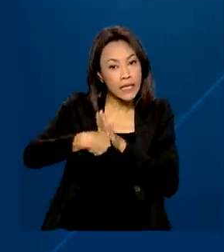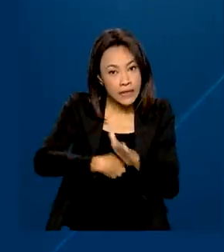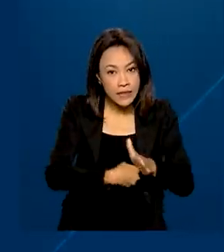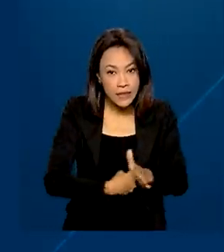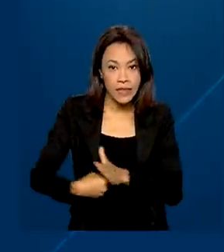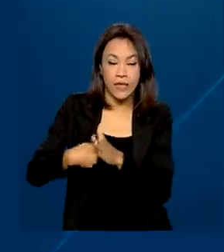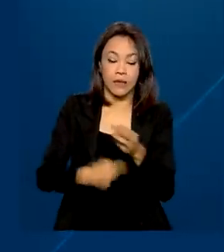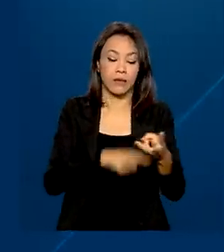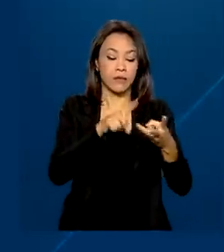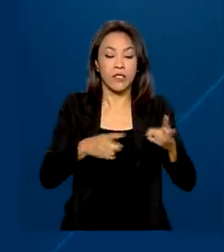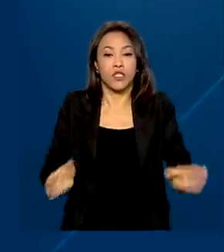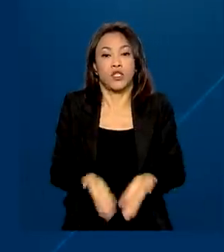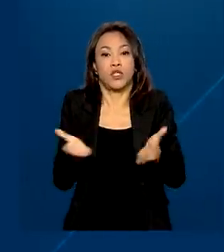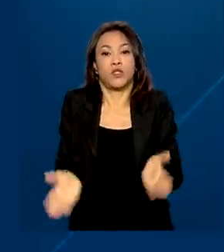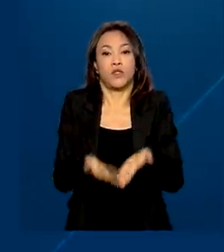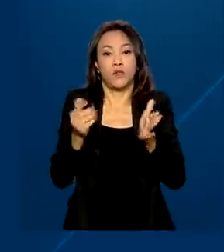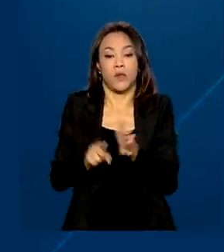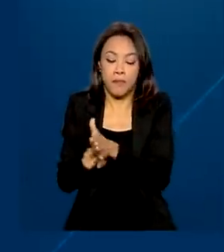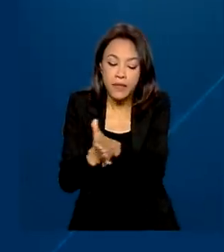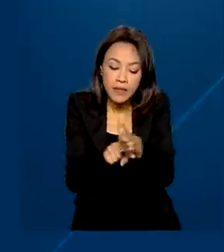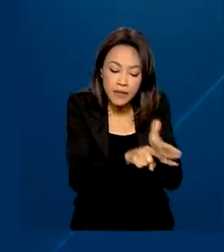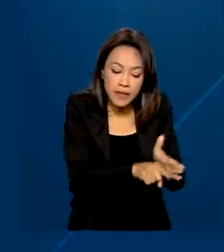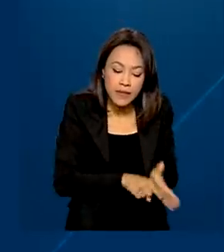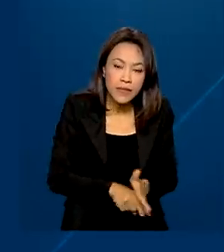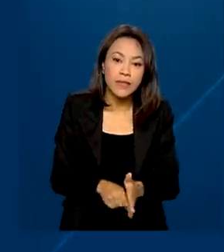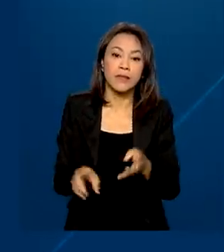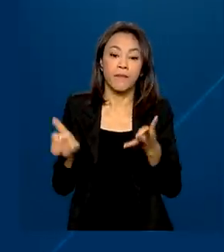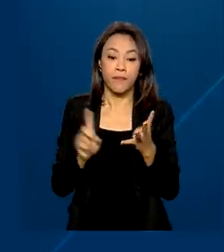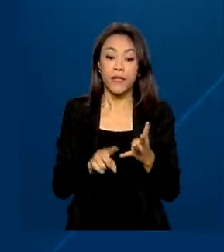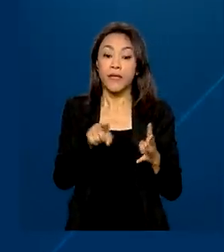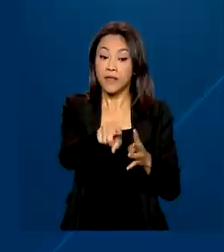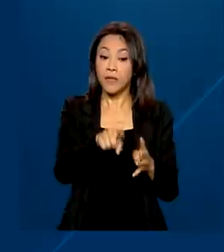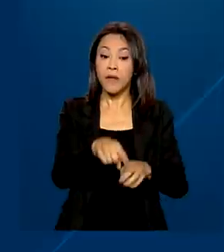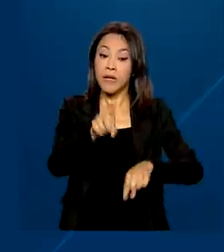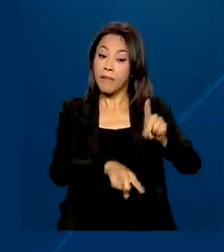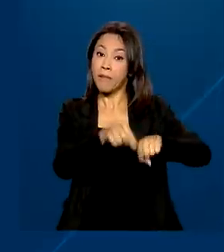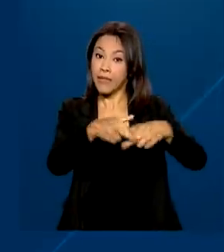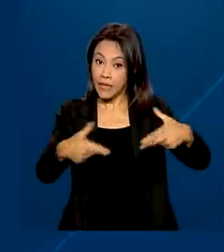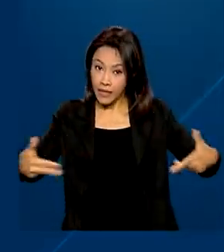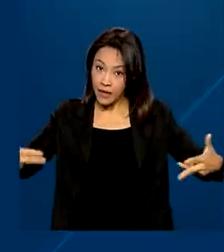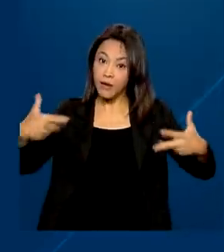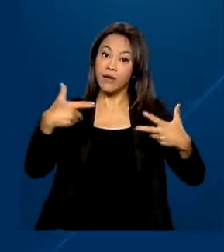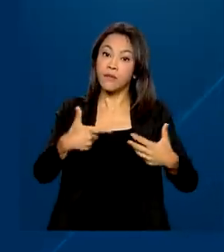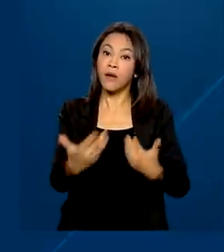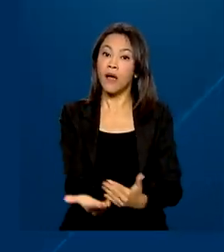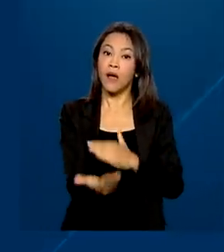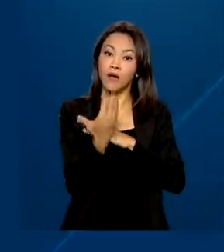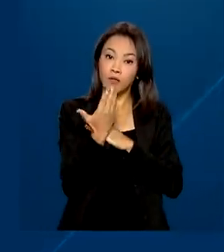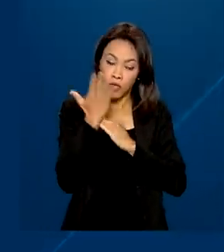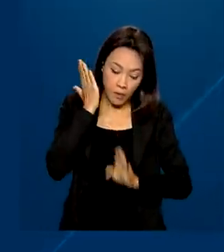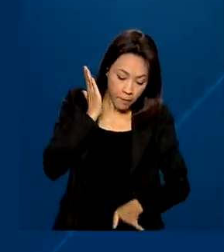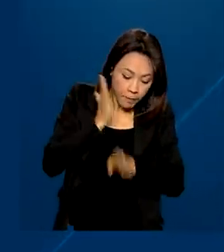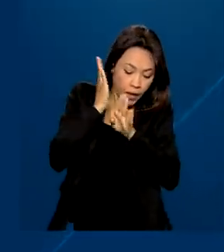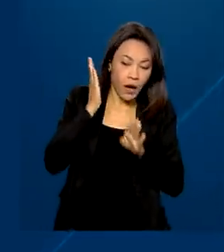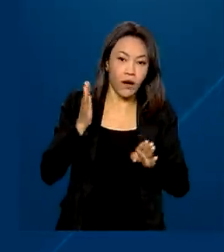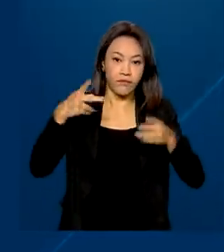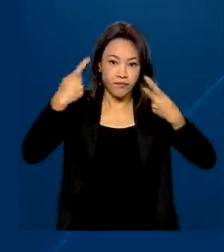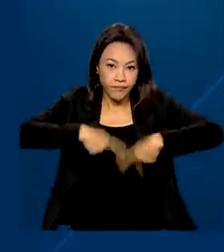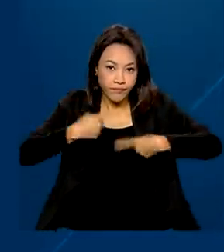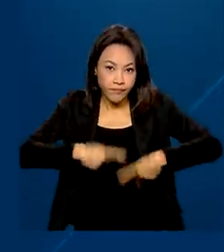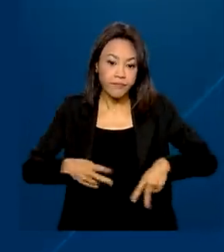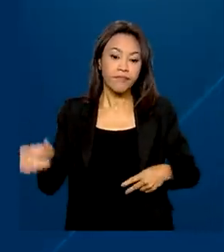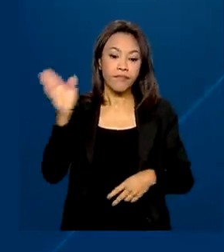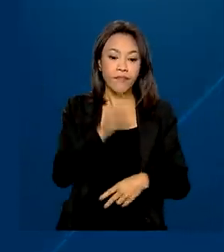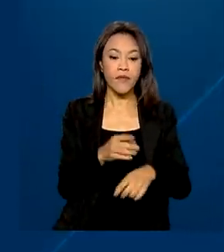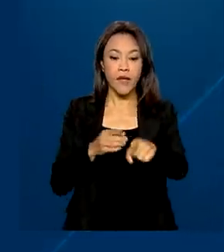o fomento à pesquisa e a ampliação dos equipamentos para diagnóstico na rede pública. A tuberculose é causada